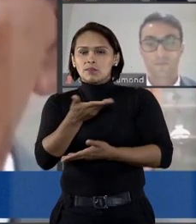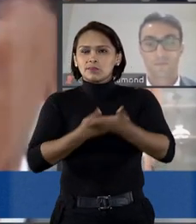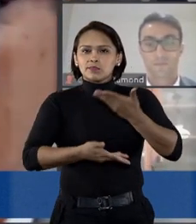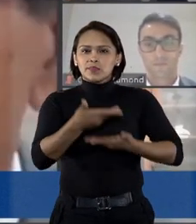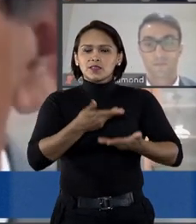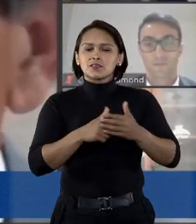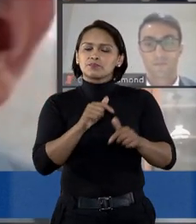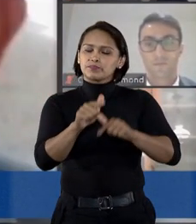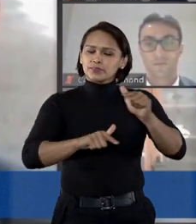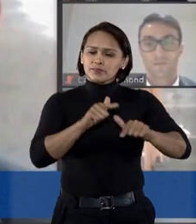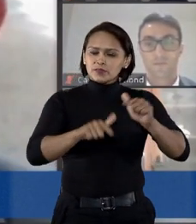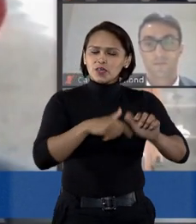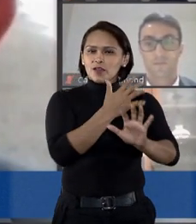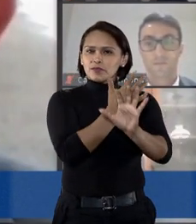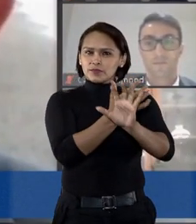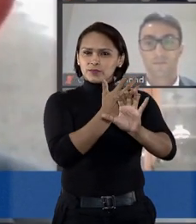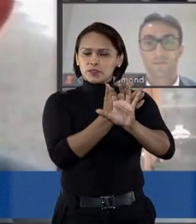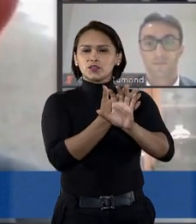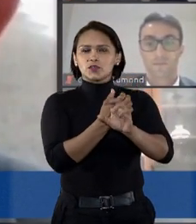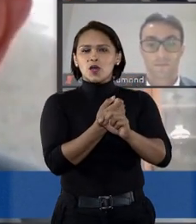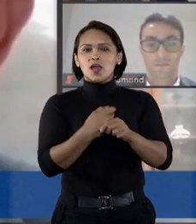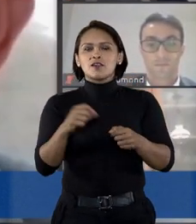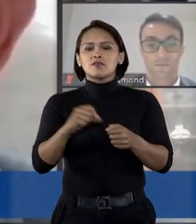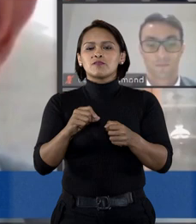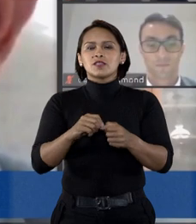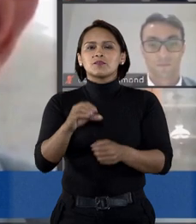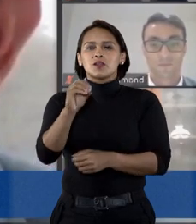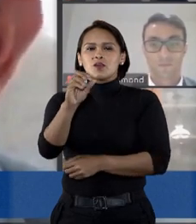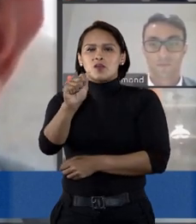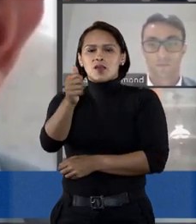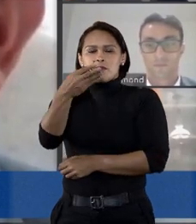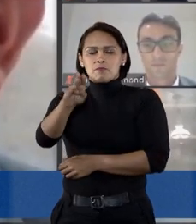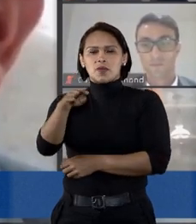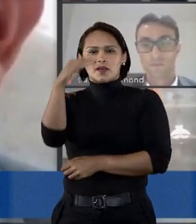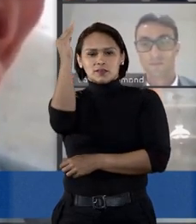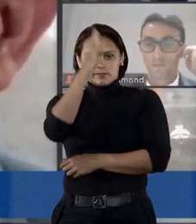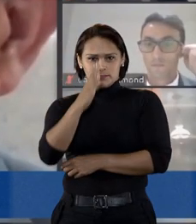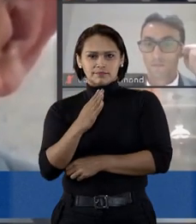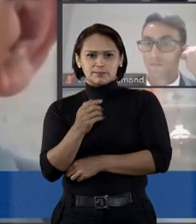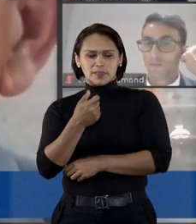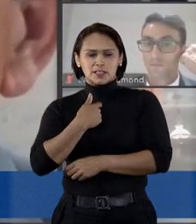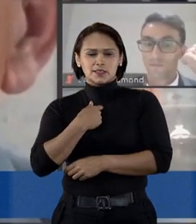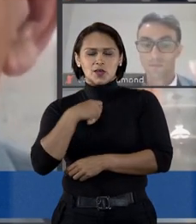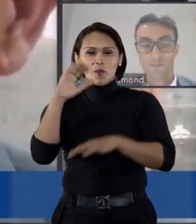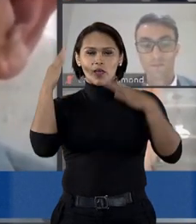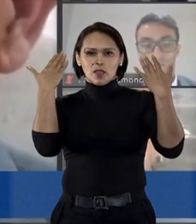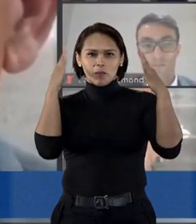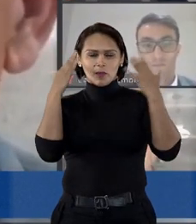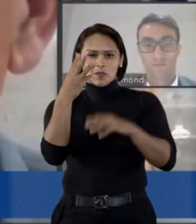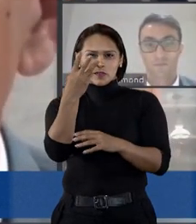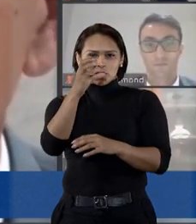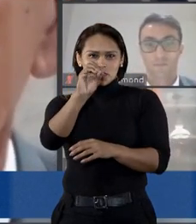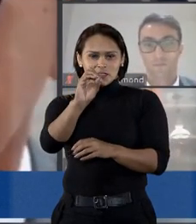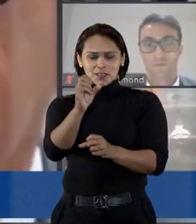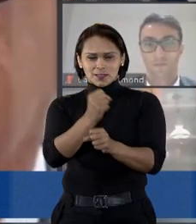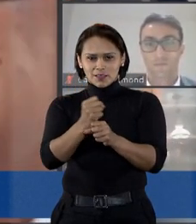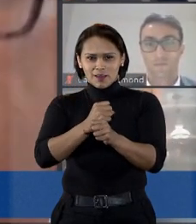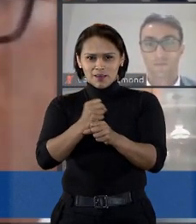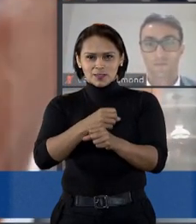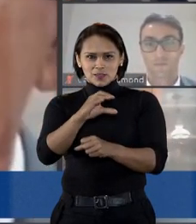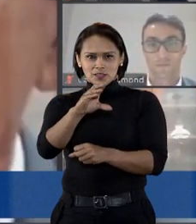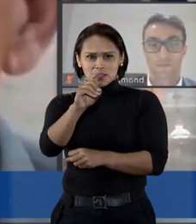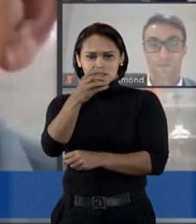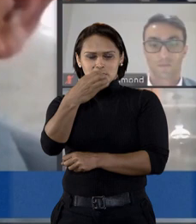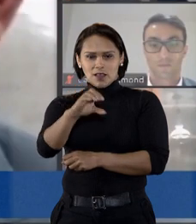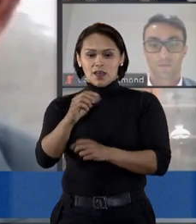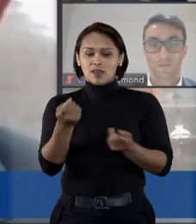participou das atividades virtuais promovidas pela Ordem dos Advogados do Brasil em comemoração aos 30 anos do